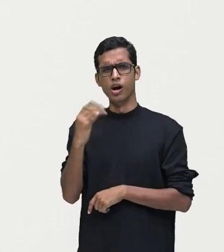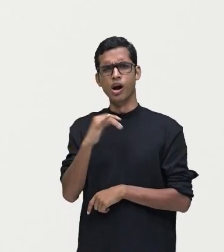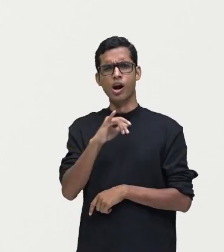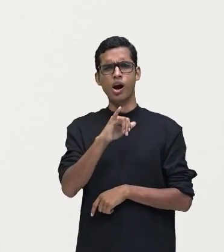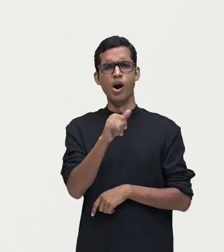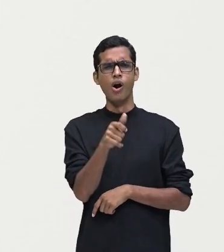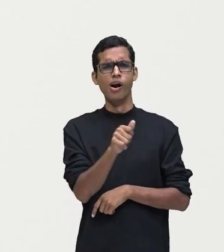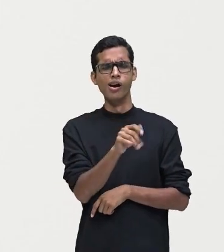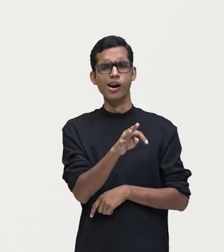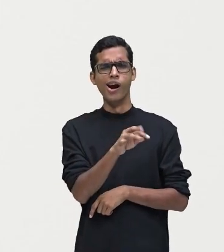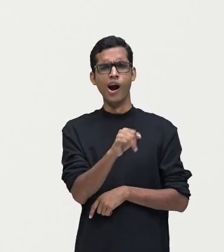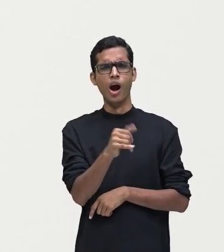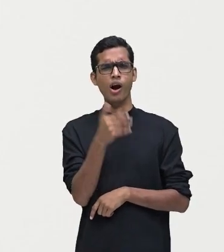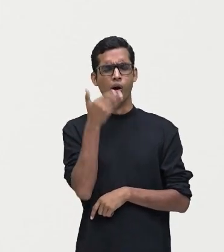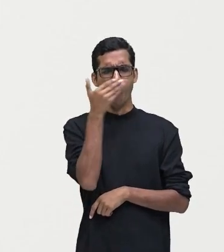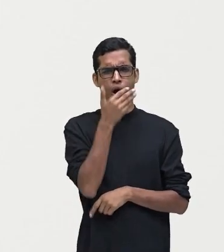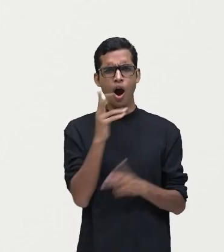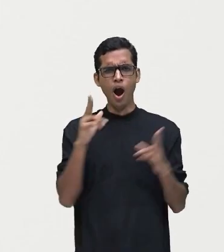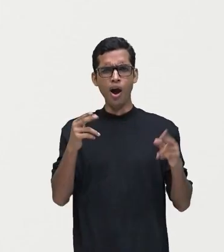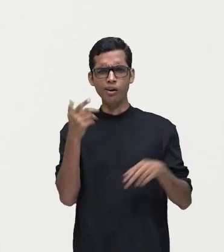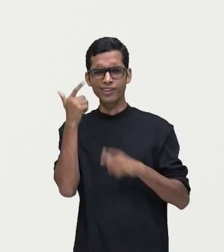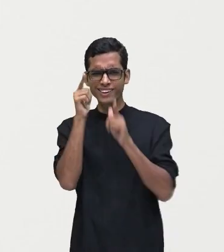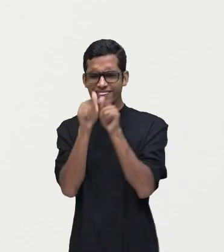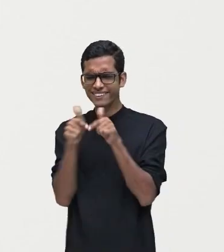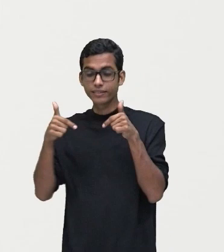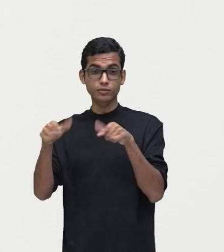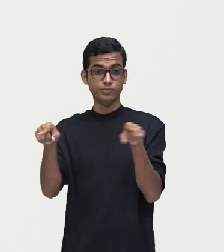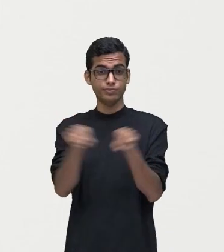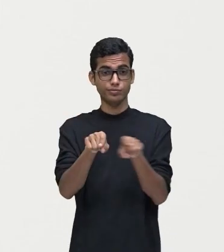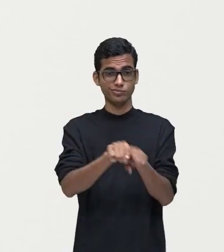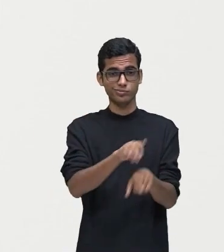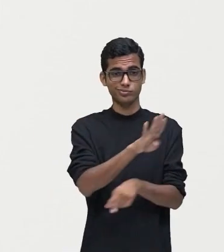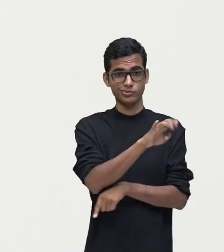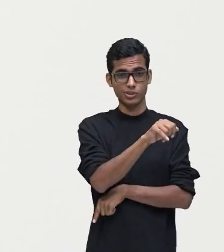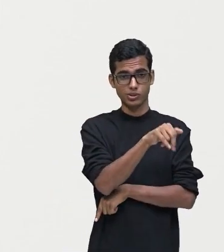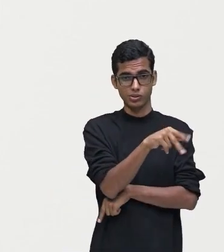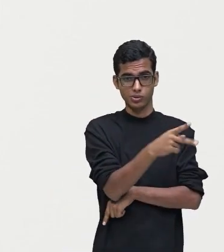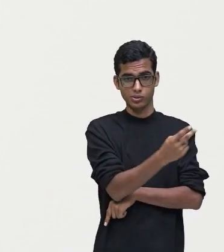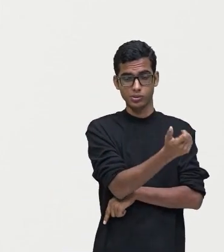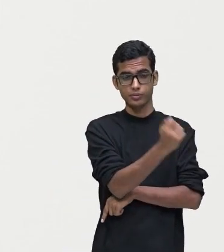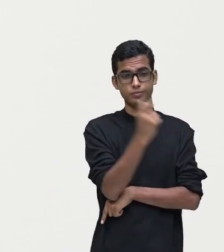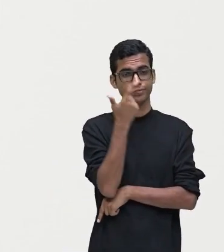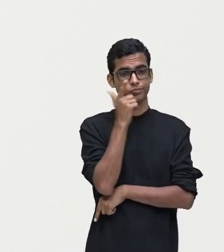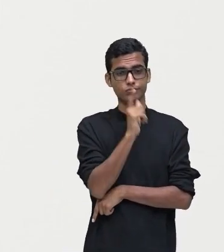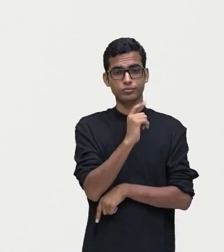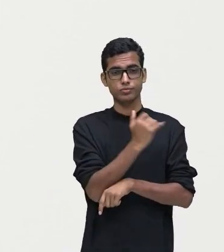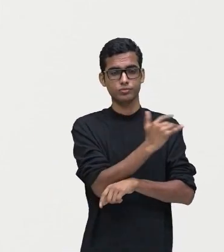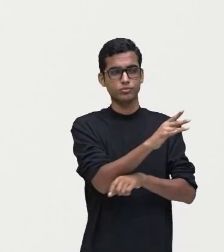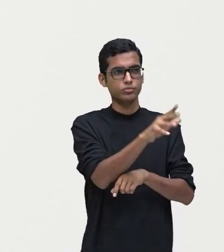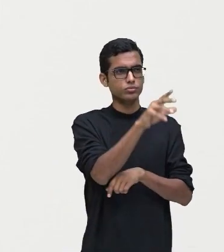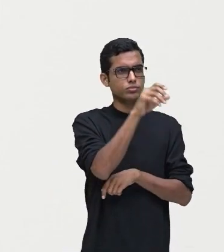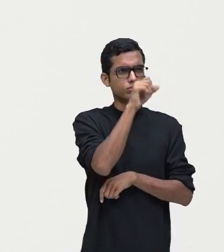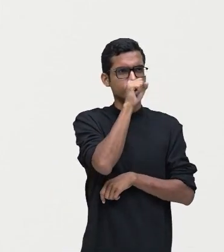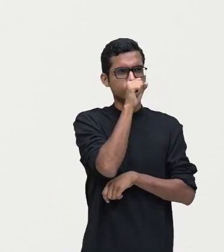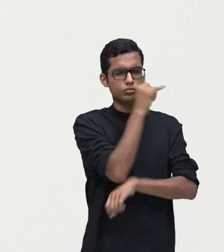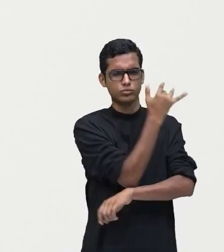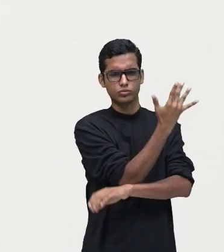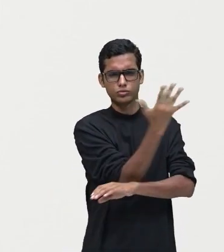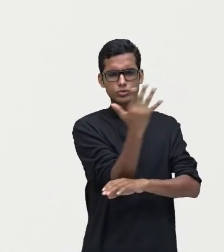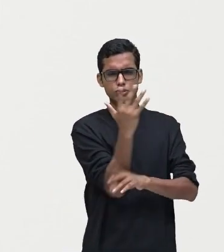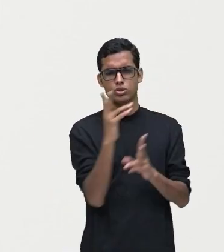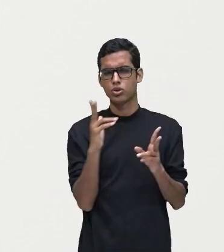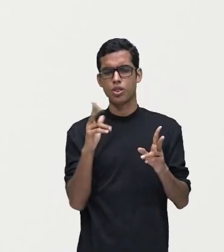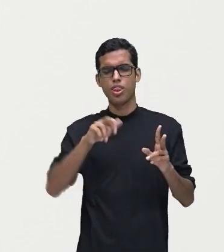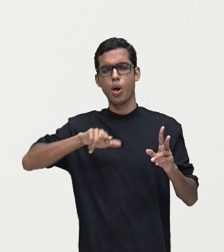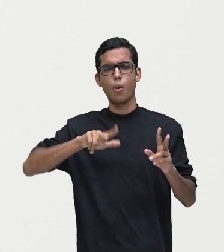doce como seu sorriso, nem a baunilha recendia no bosque como seu hálito perfumado. Então observe que